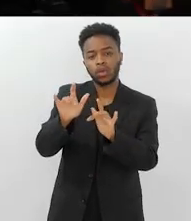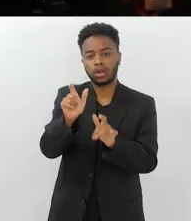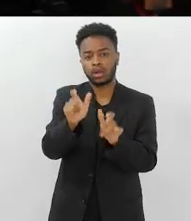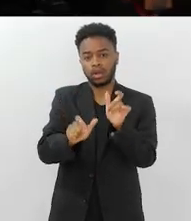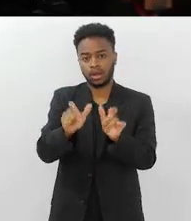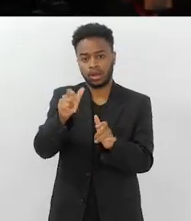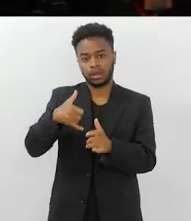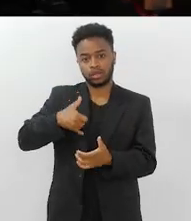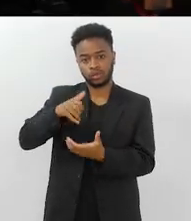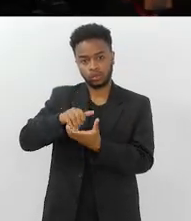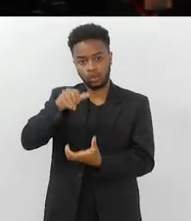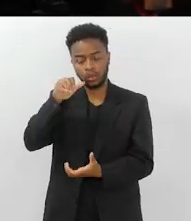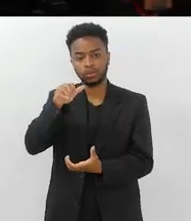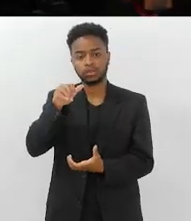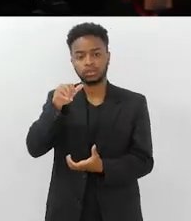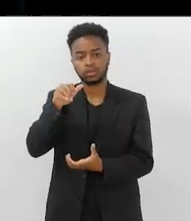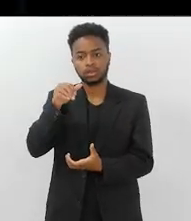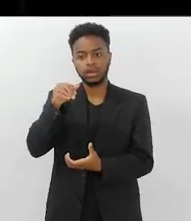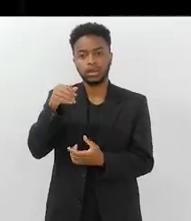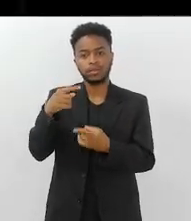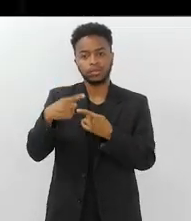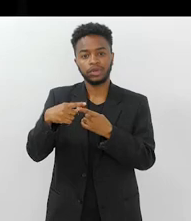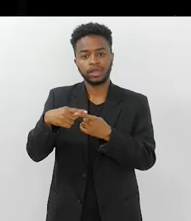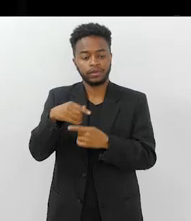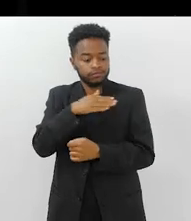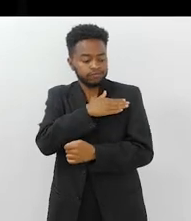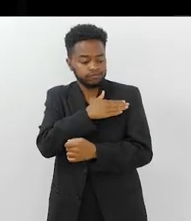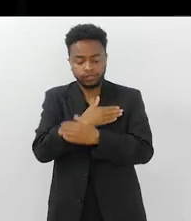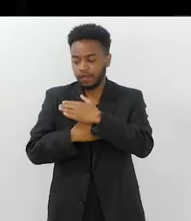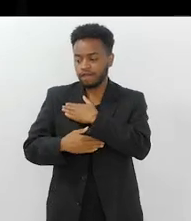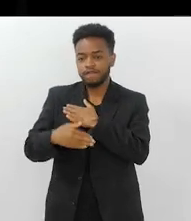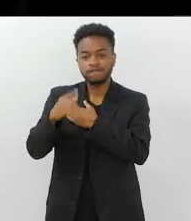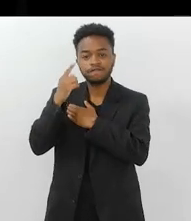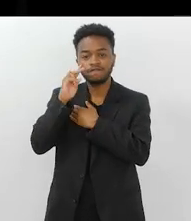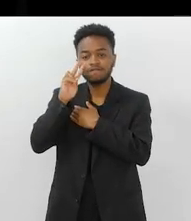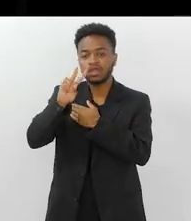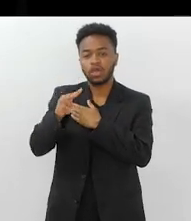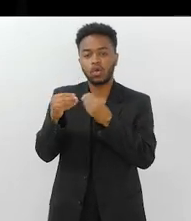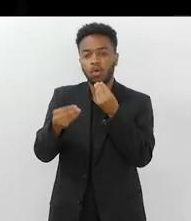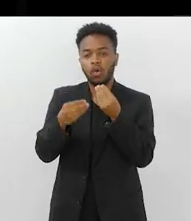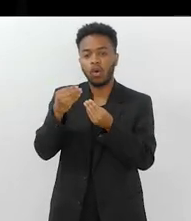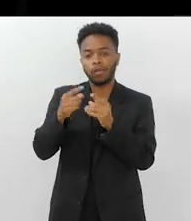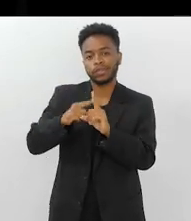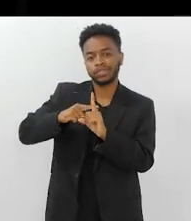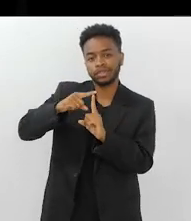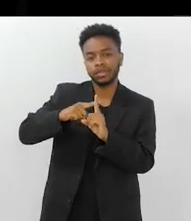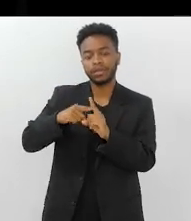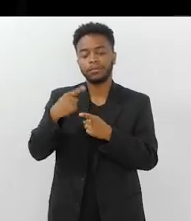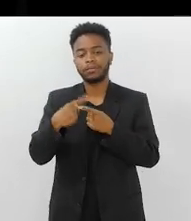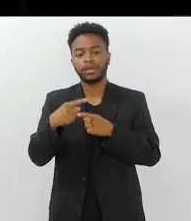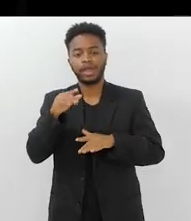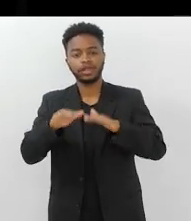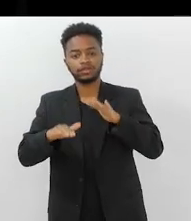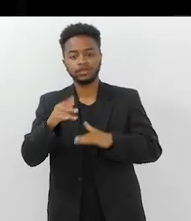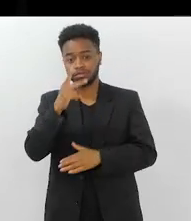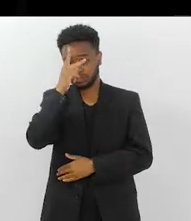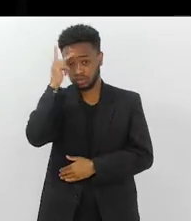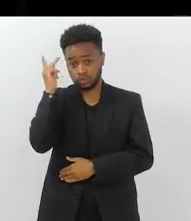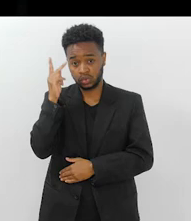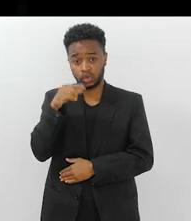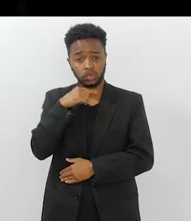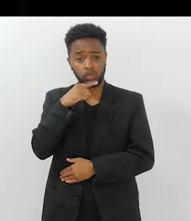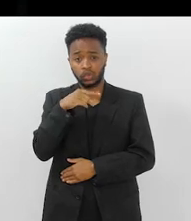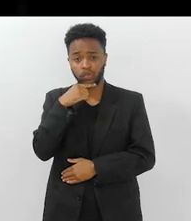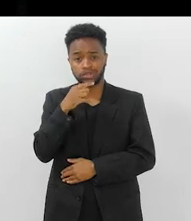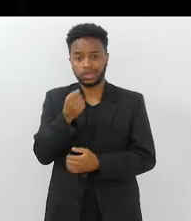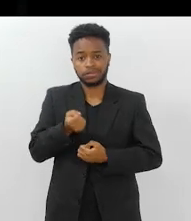paciente, né? Para ver a temperatura dele, né? Aquele idoso acamado, demenciado, que não consegue mais